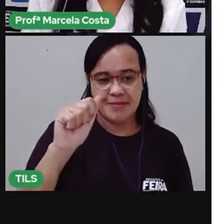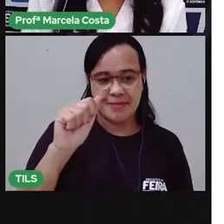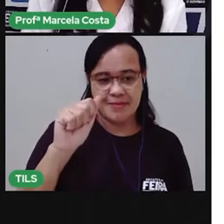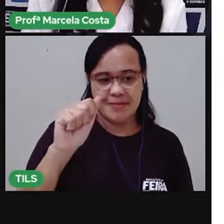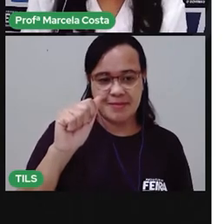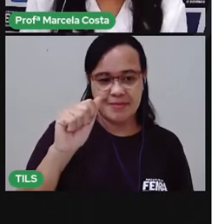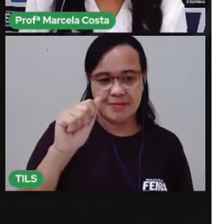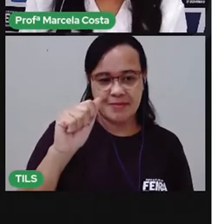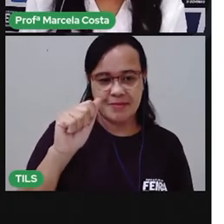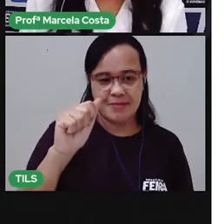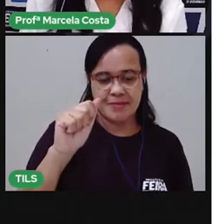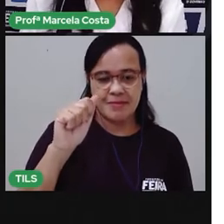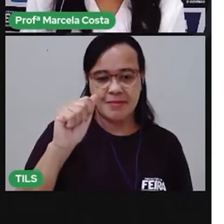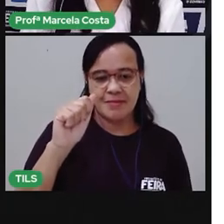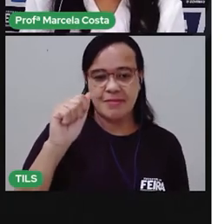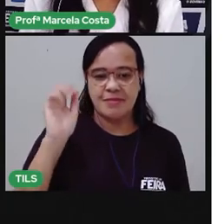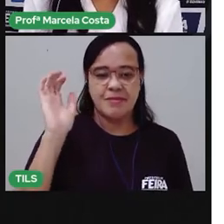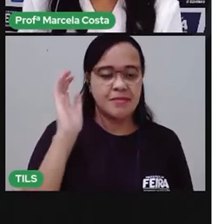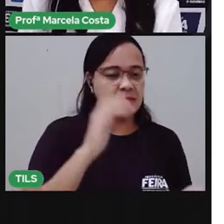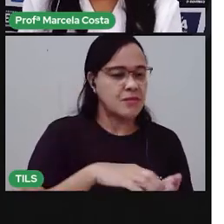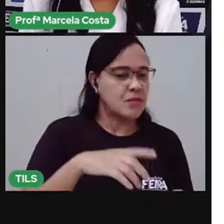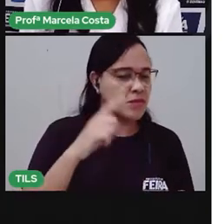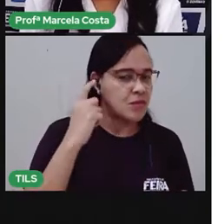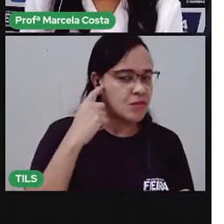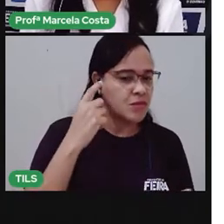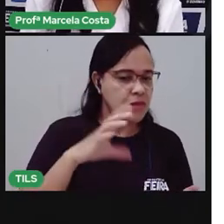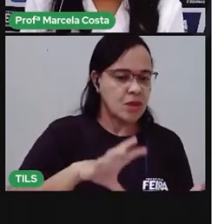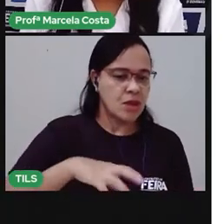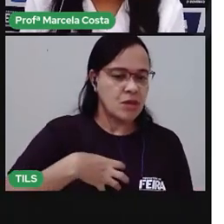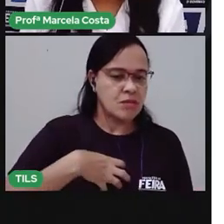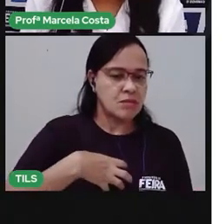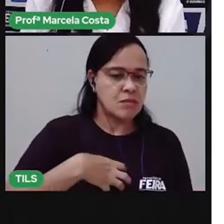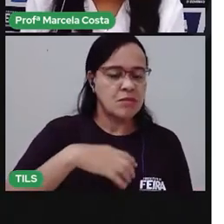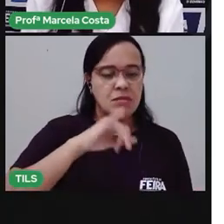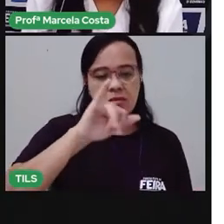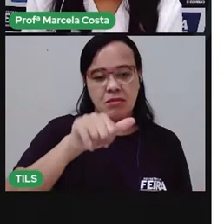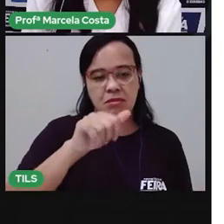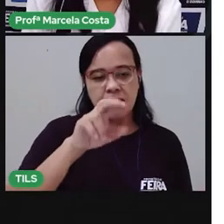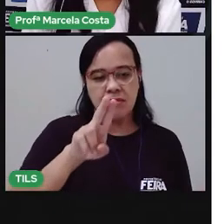E termina com qual som? Kaju.